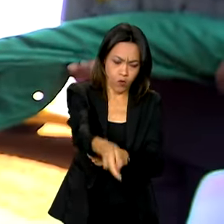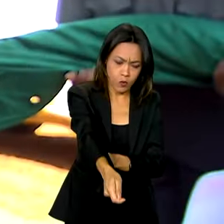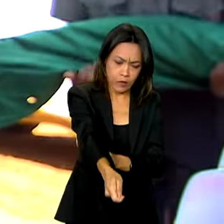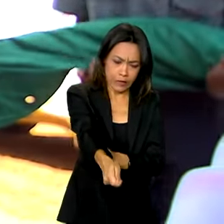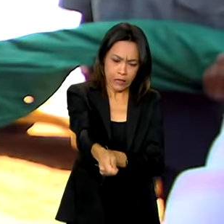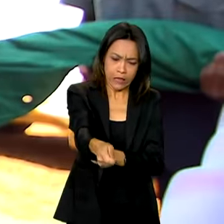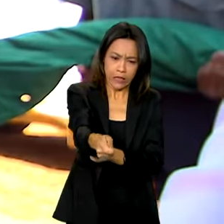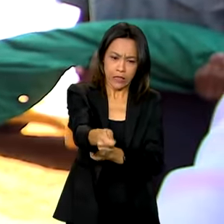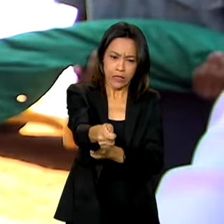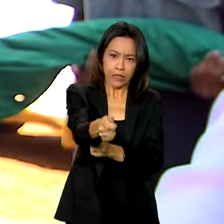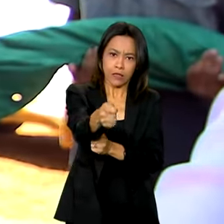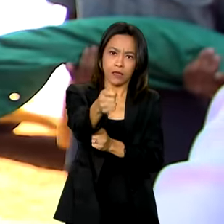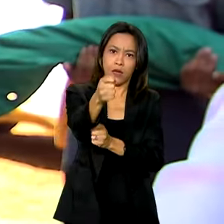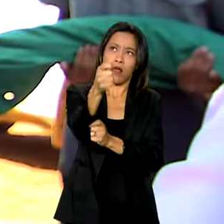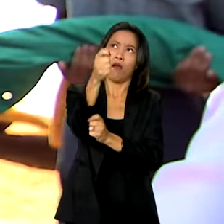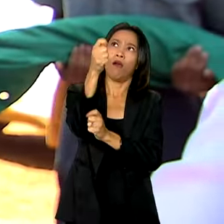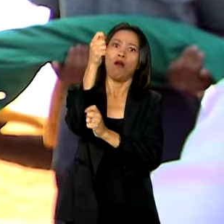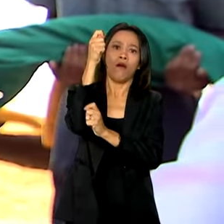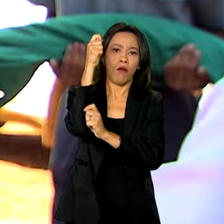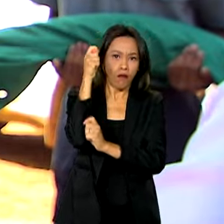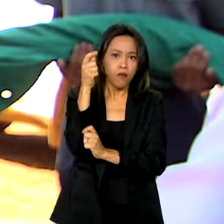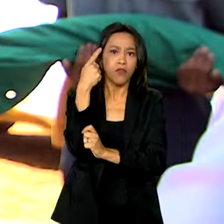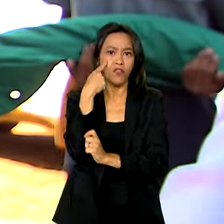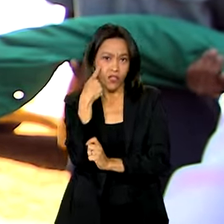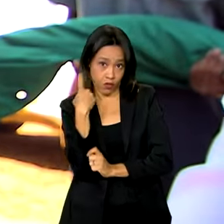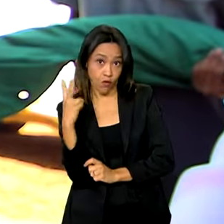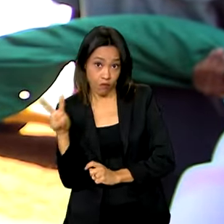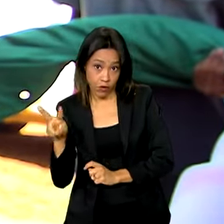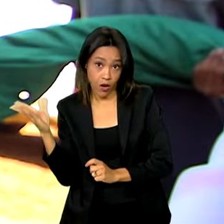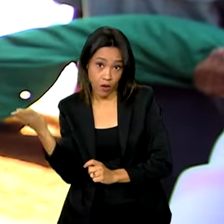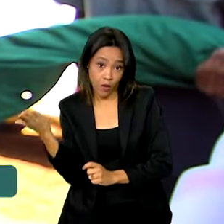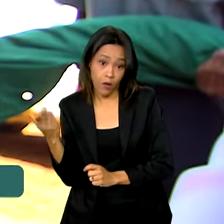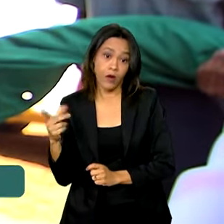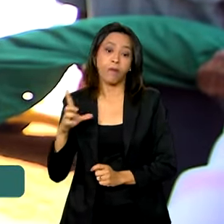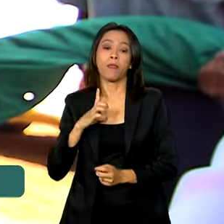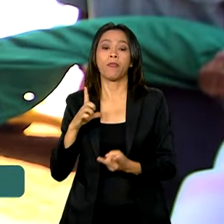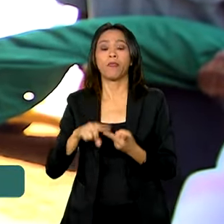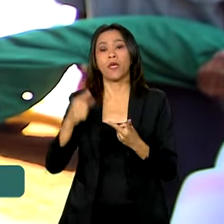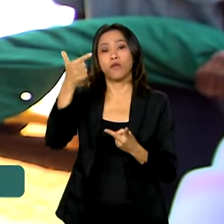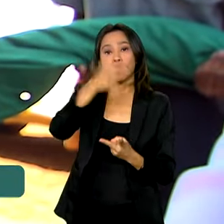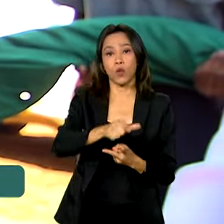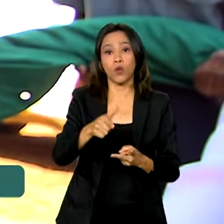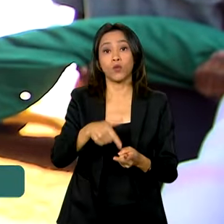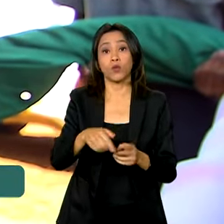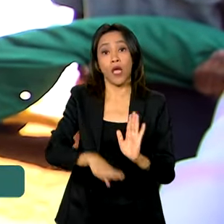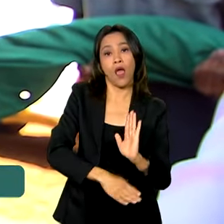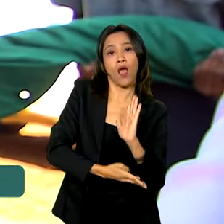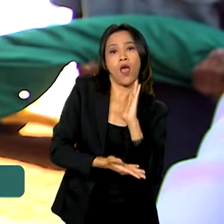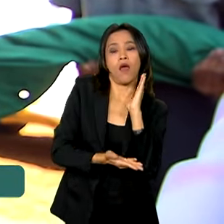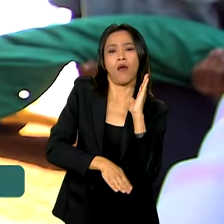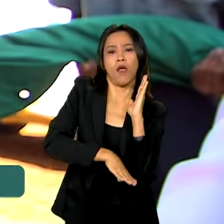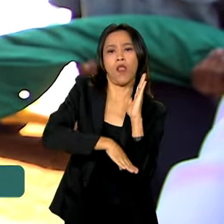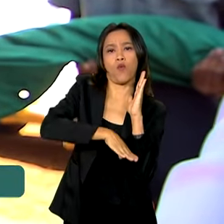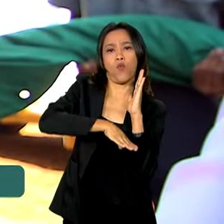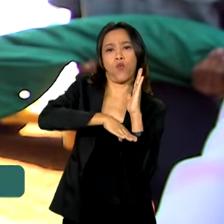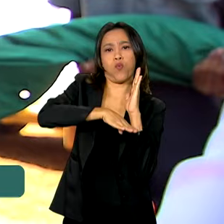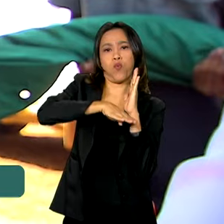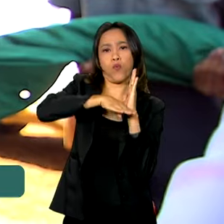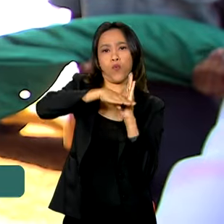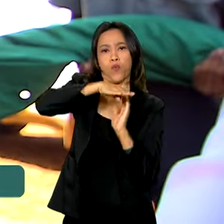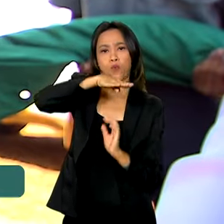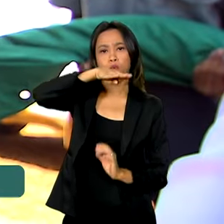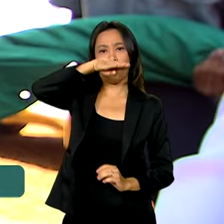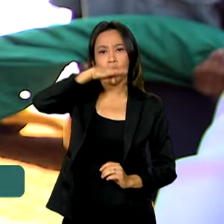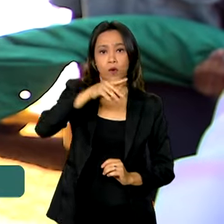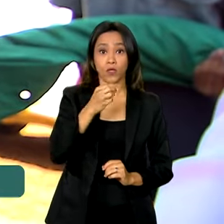Os cabos de aço marítimo que vocês estão observando. Também temos os elevadores e são três